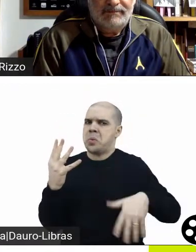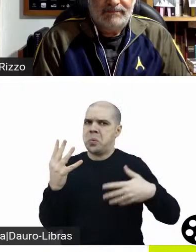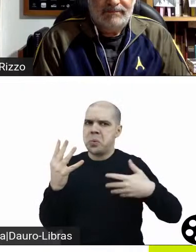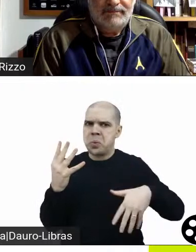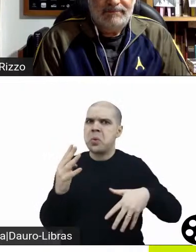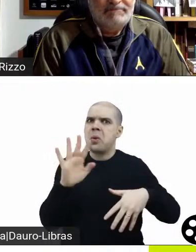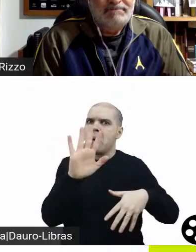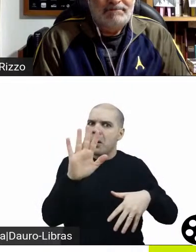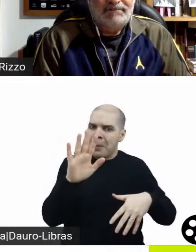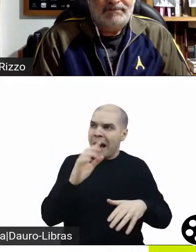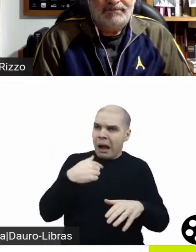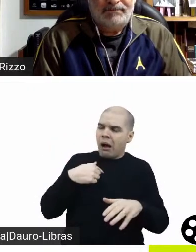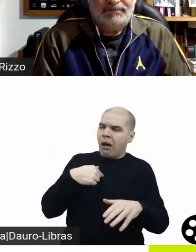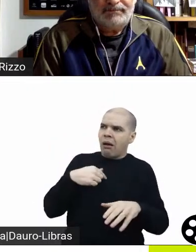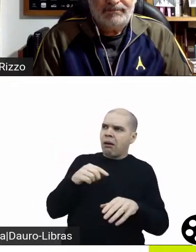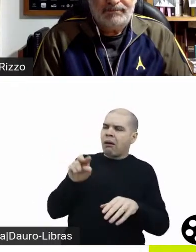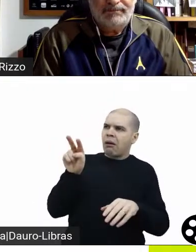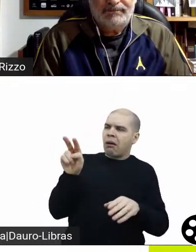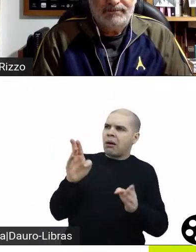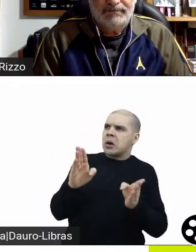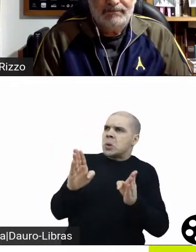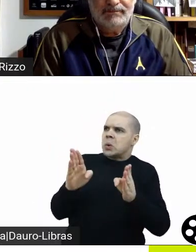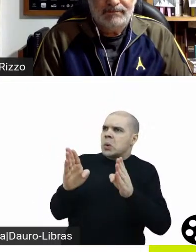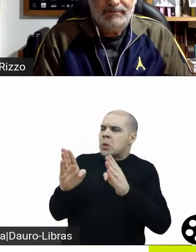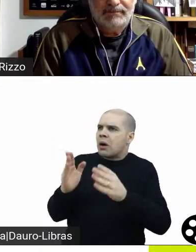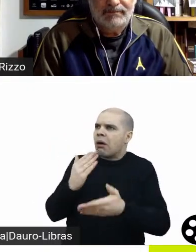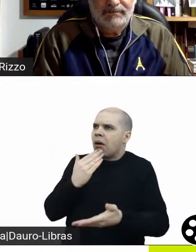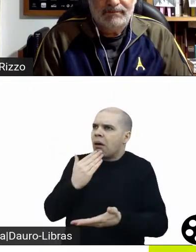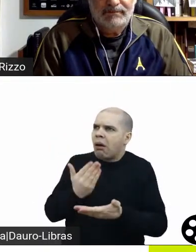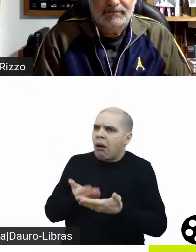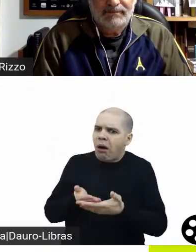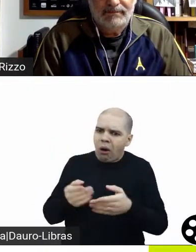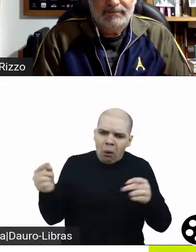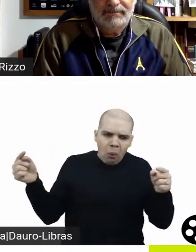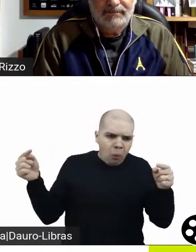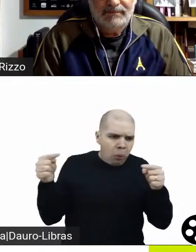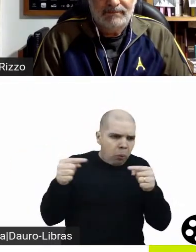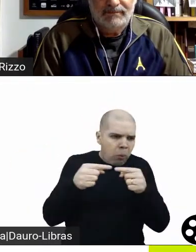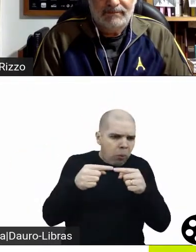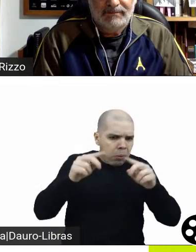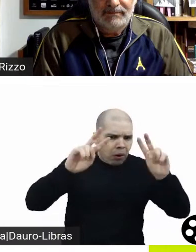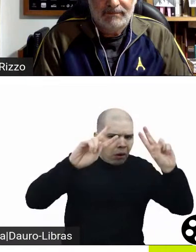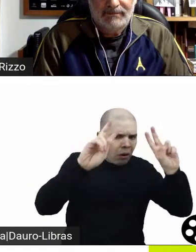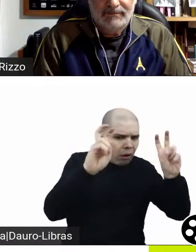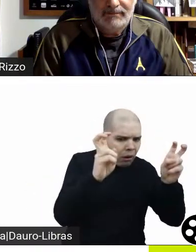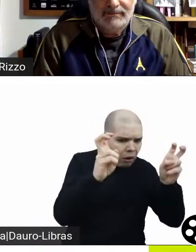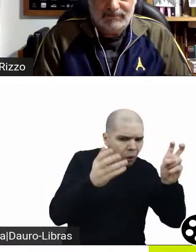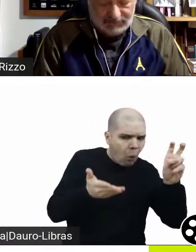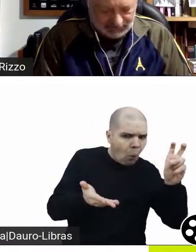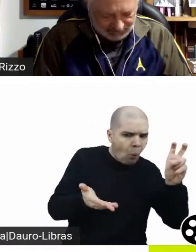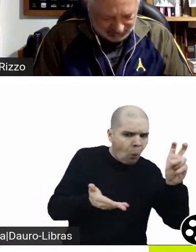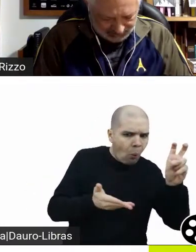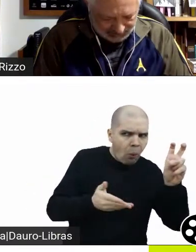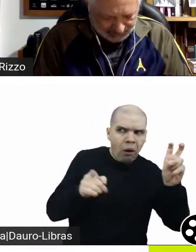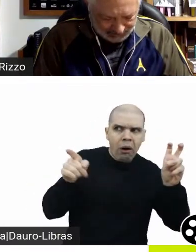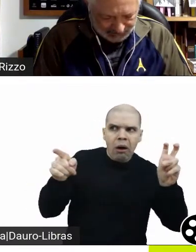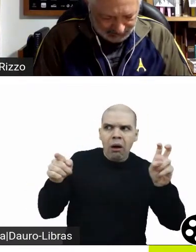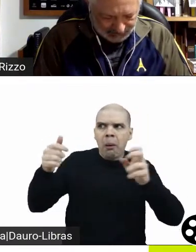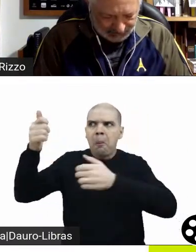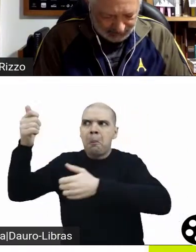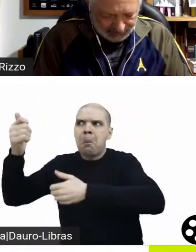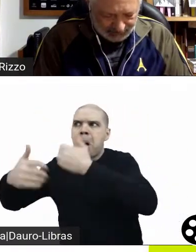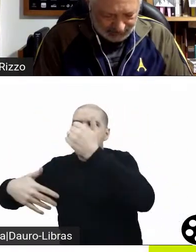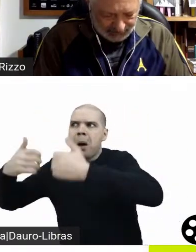eu me surpreendi pelo permanecer atual. É comum que nós assistamos a filmes dos anos 90 ou dos anos 80 e nós